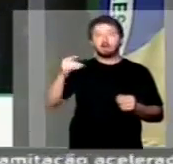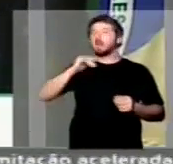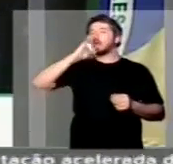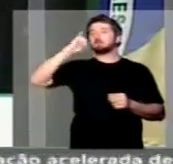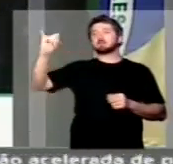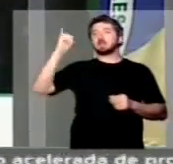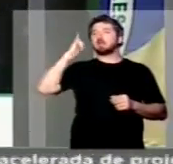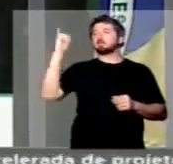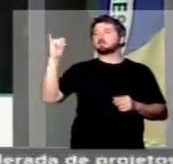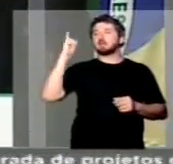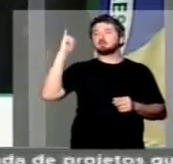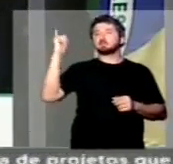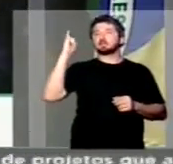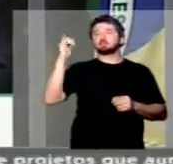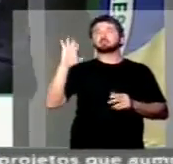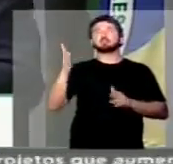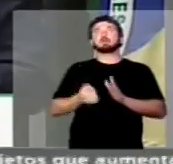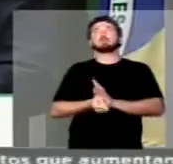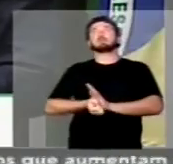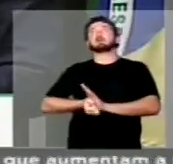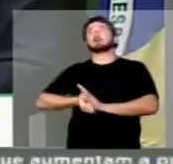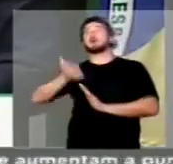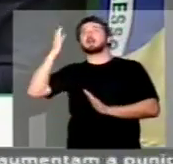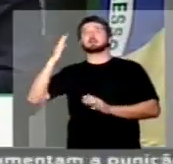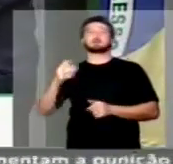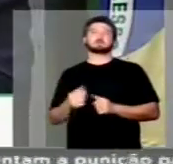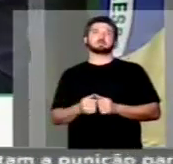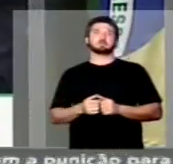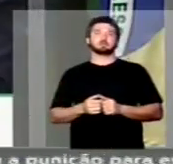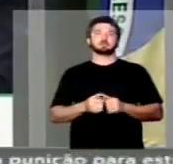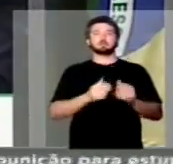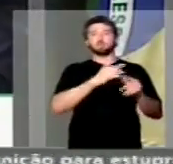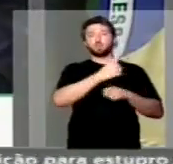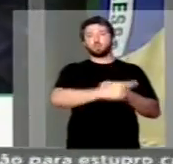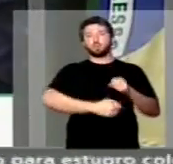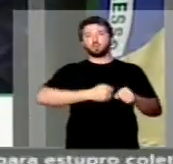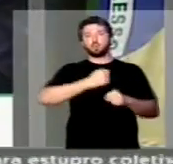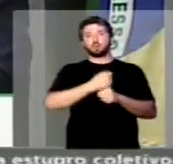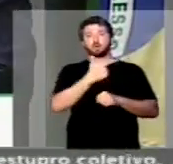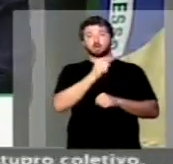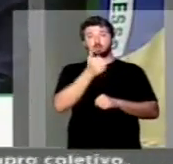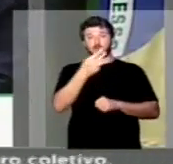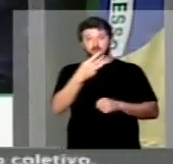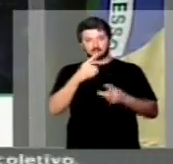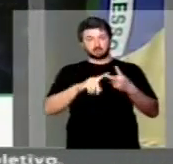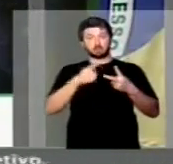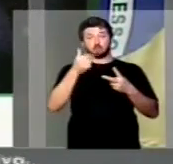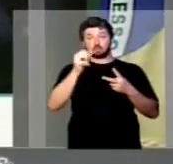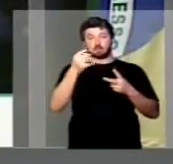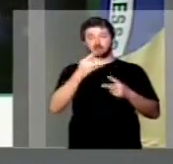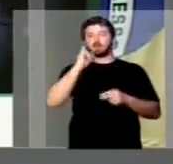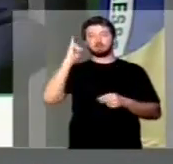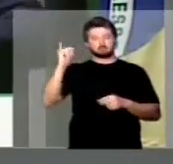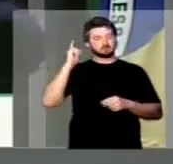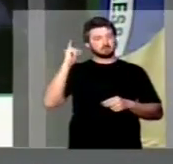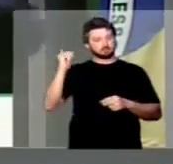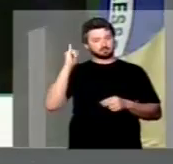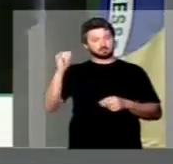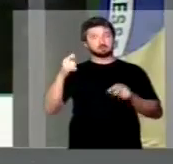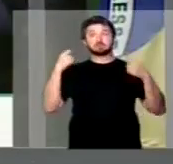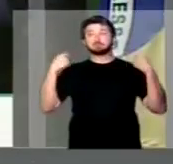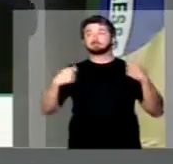alertada de maneira incisiva durante todo o ano de 2013 e 2014 de que era